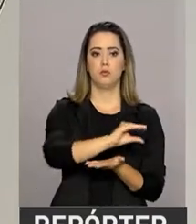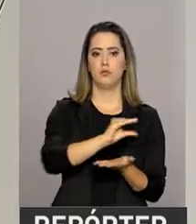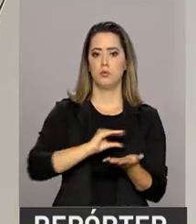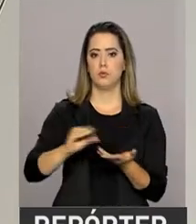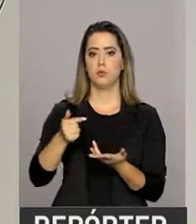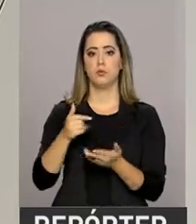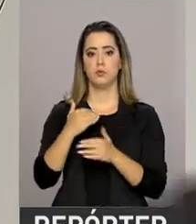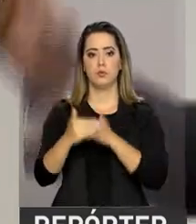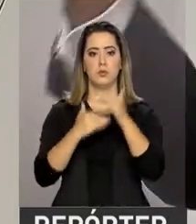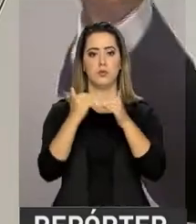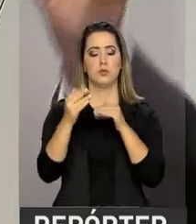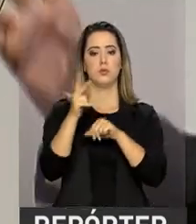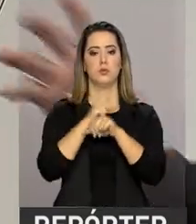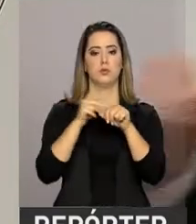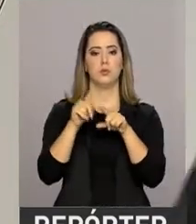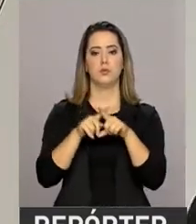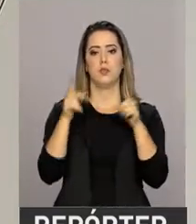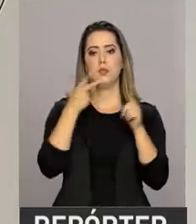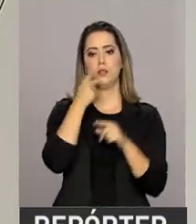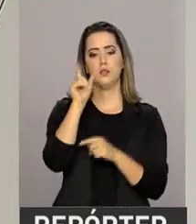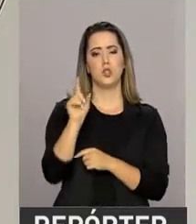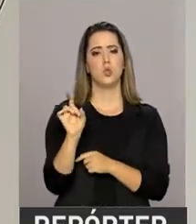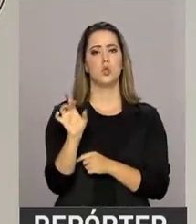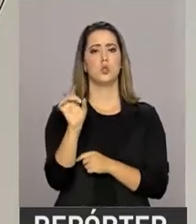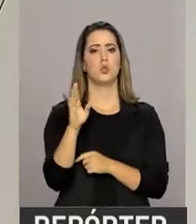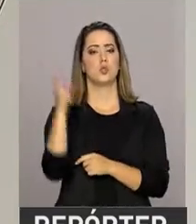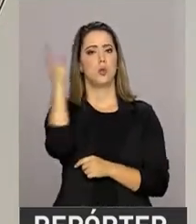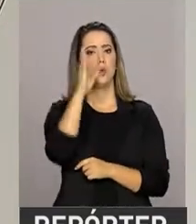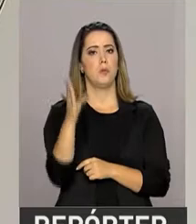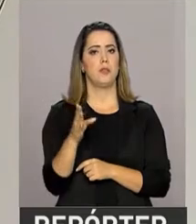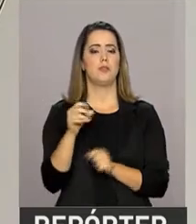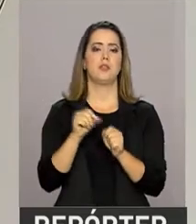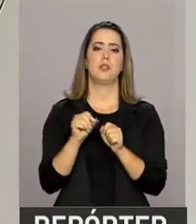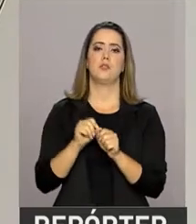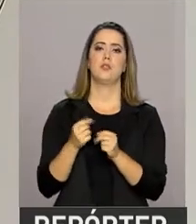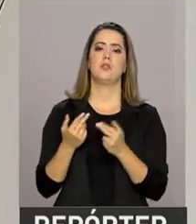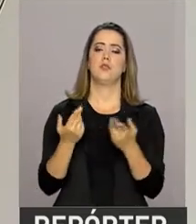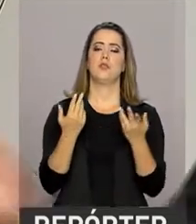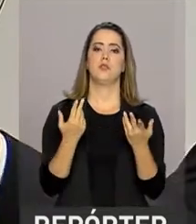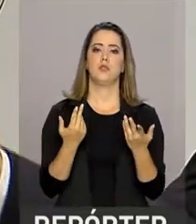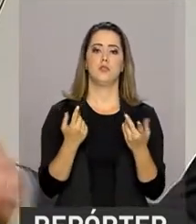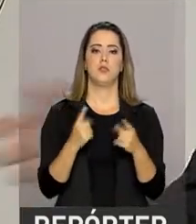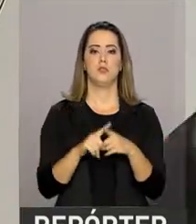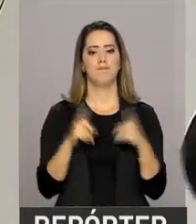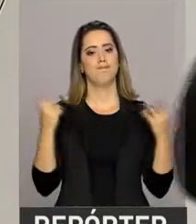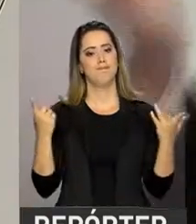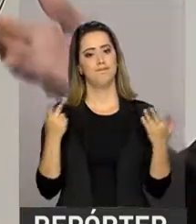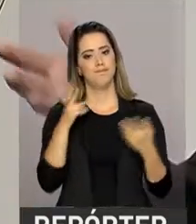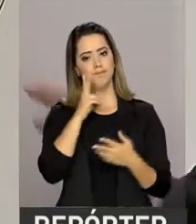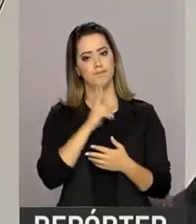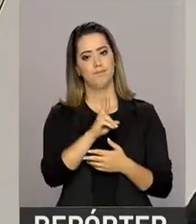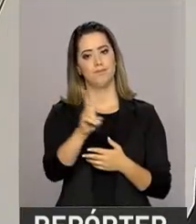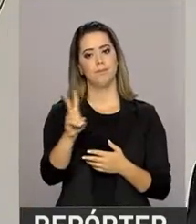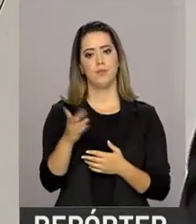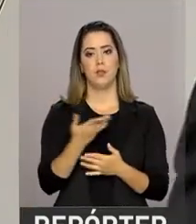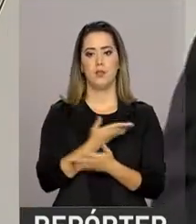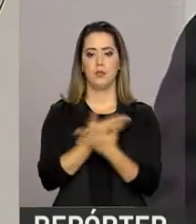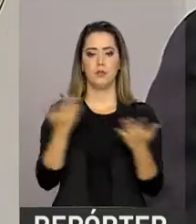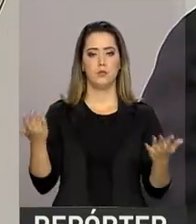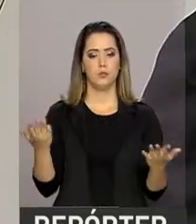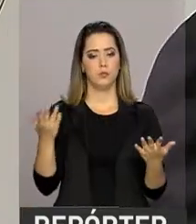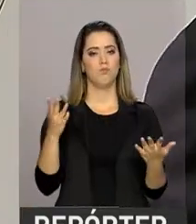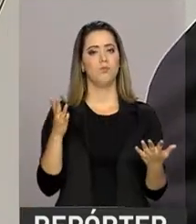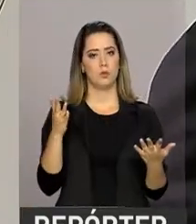país. Agora diz, puxa, mas o Temer, só o Brasil está fazendo isso, só o Brasil fez isso. Eu vejo, pelos gestos